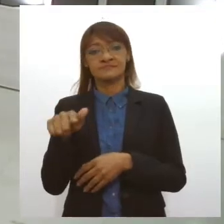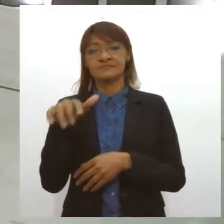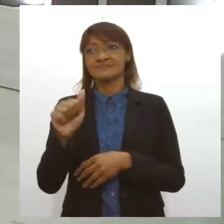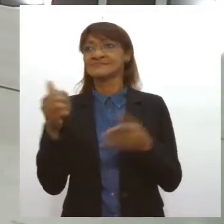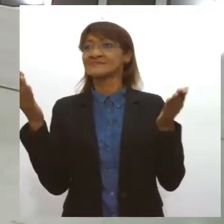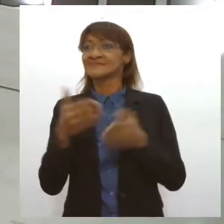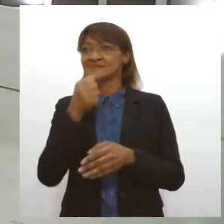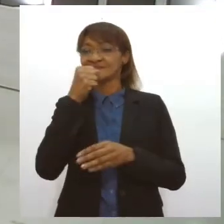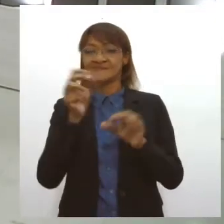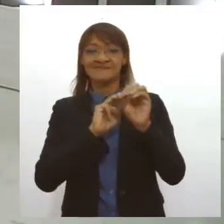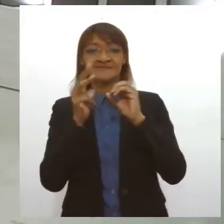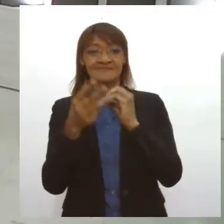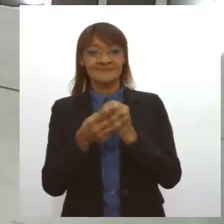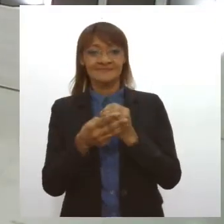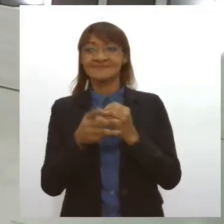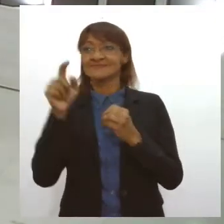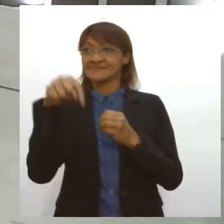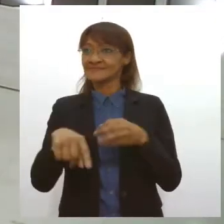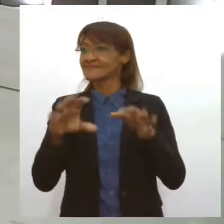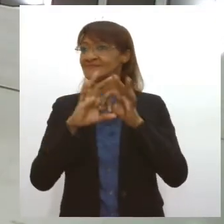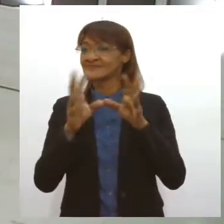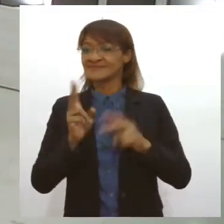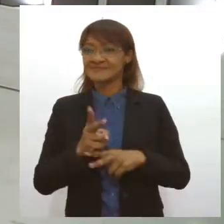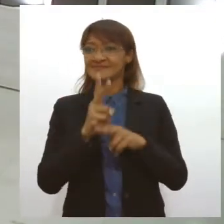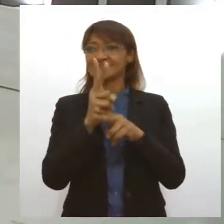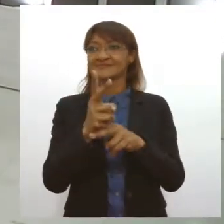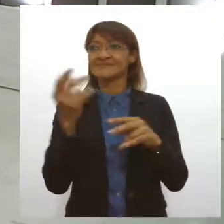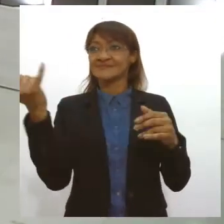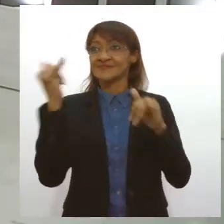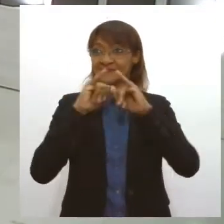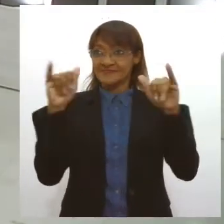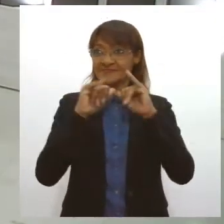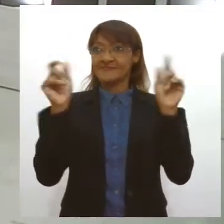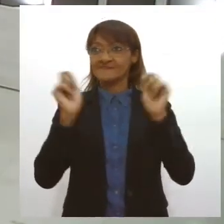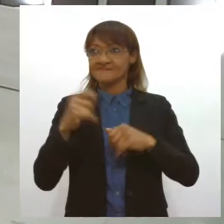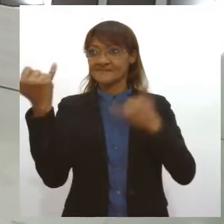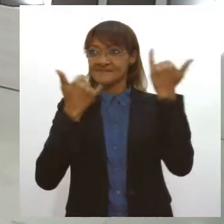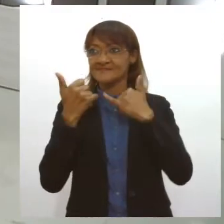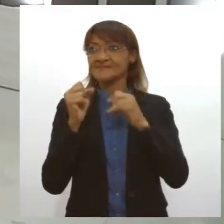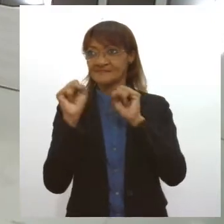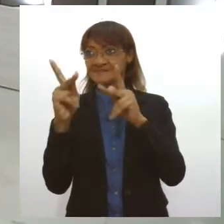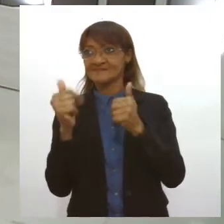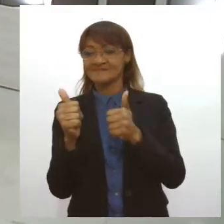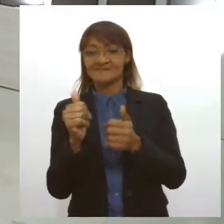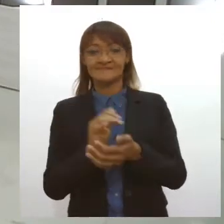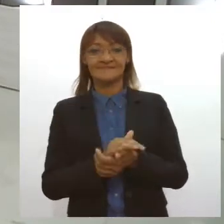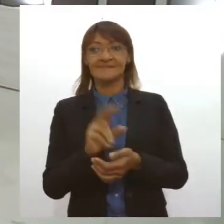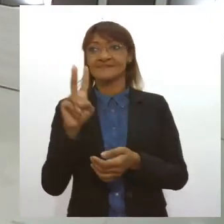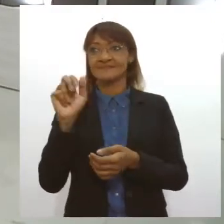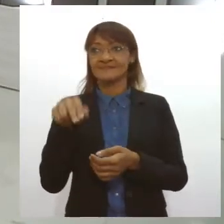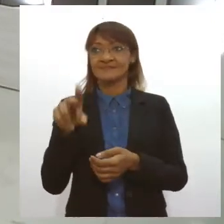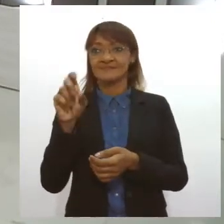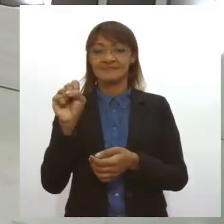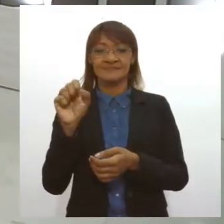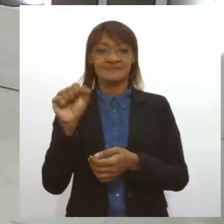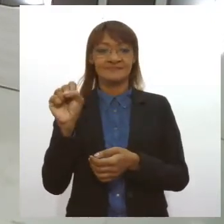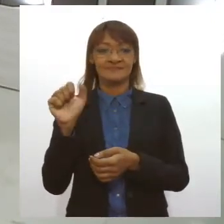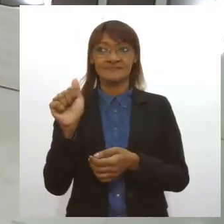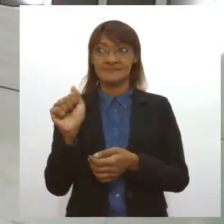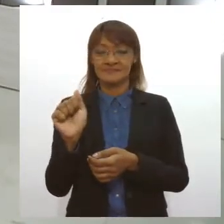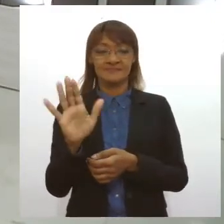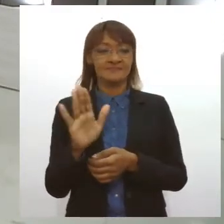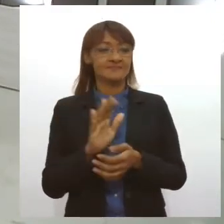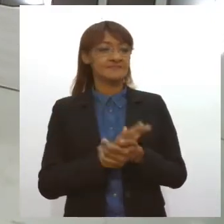da Lese, segunda decisão. o espaço está aberto. Quando tiver divulgação, pode mandar para a gente também, tá bom, Vandressa? Maravilha. Quero deixar um